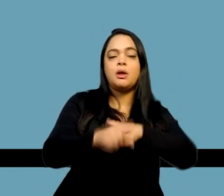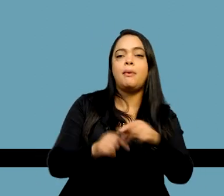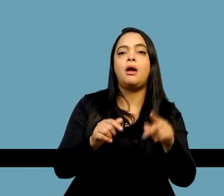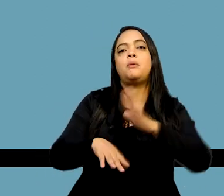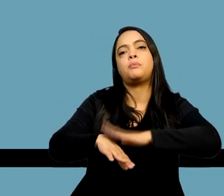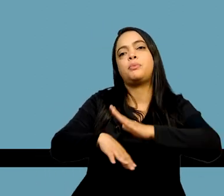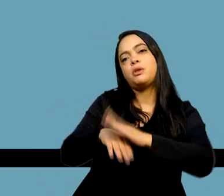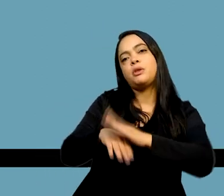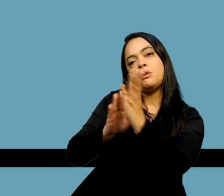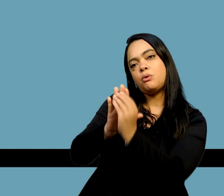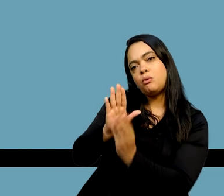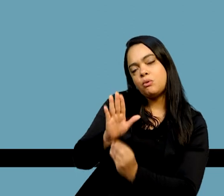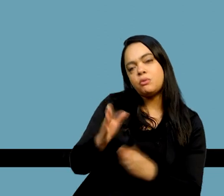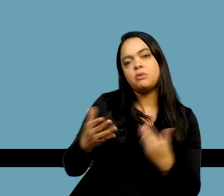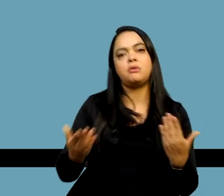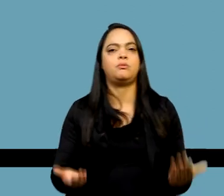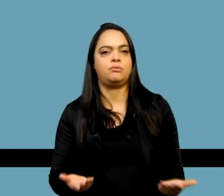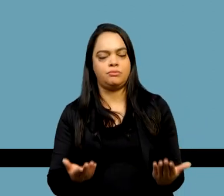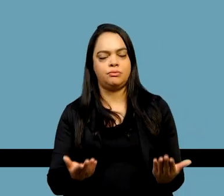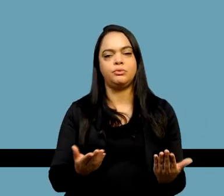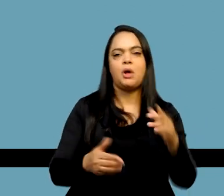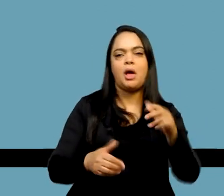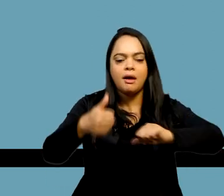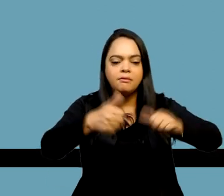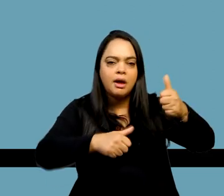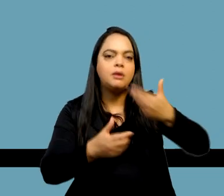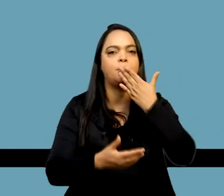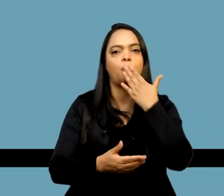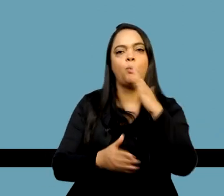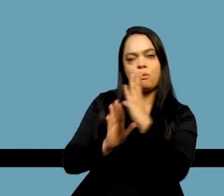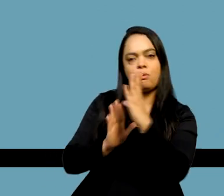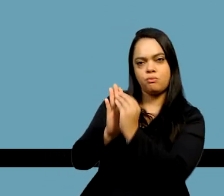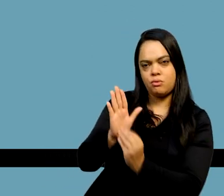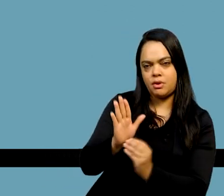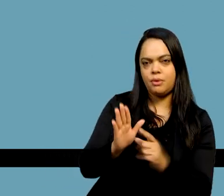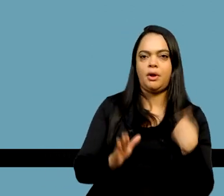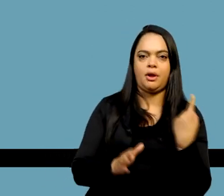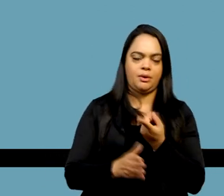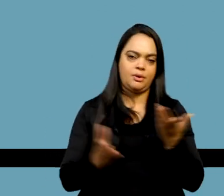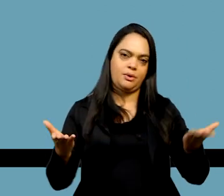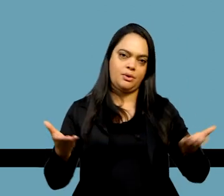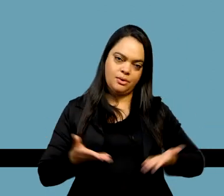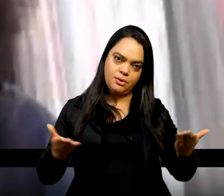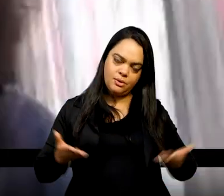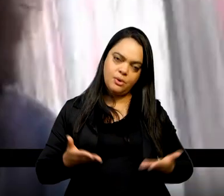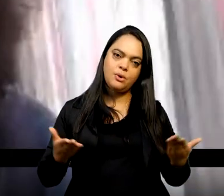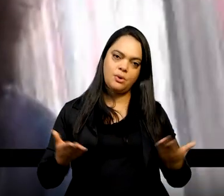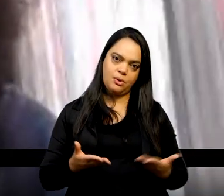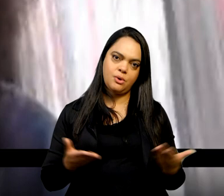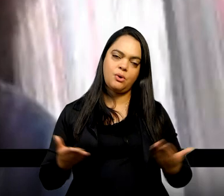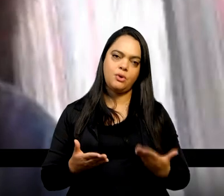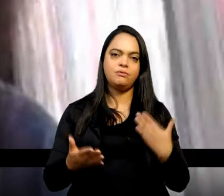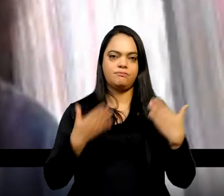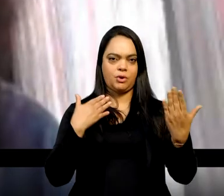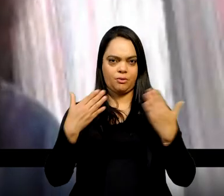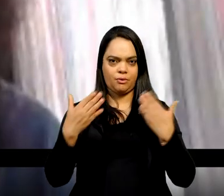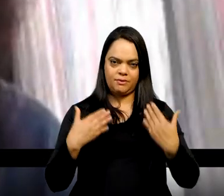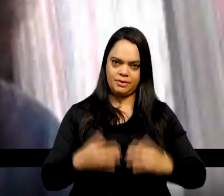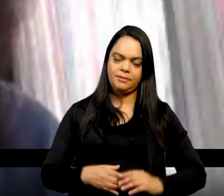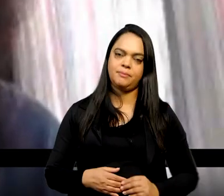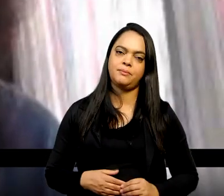curadoria e produção de conteúdos, né, que é esse que nós estamos fazendo essa conversa hoje.